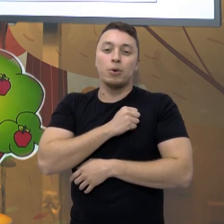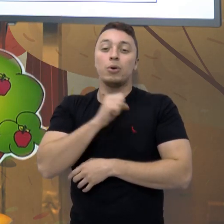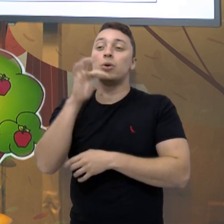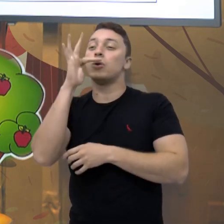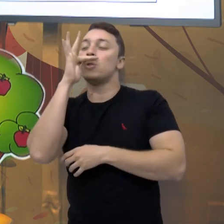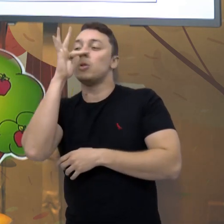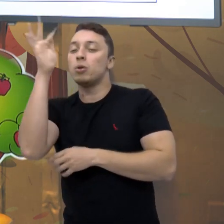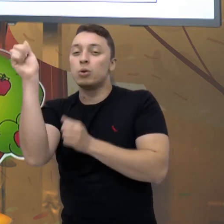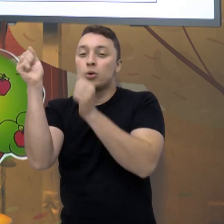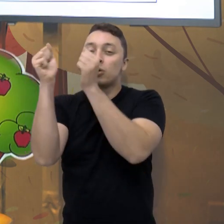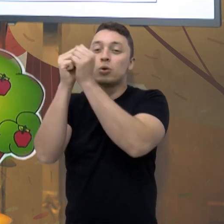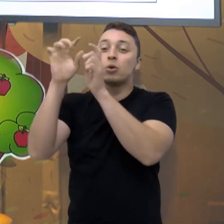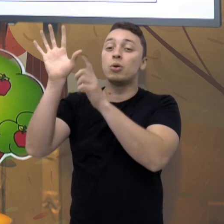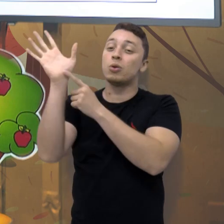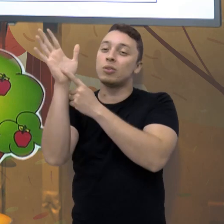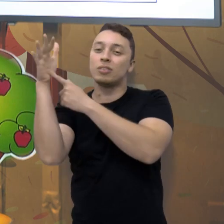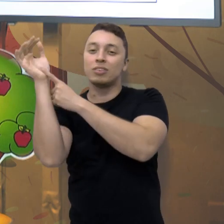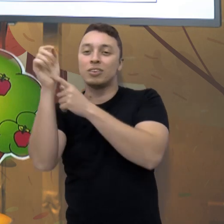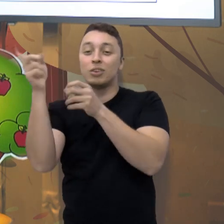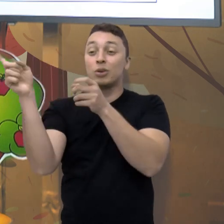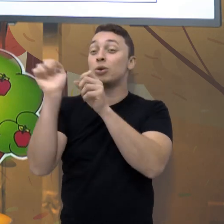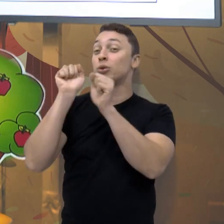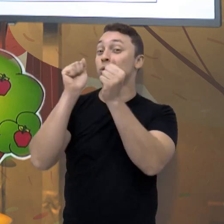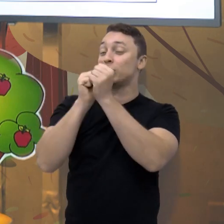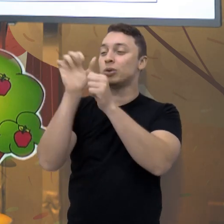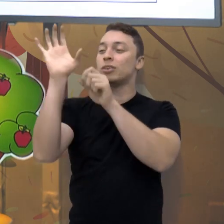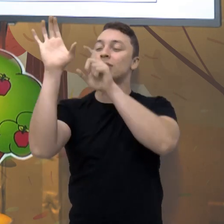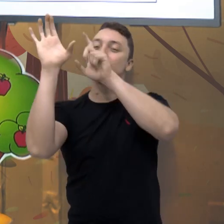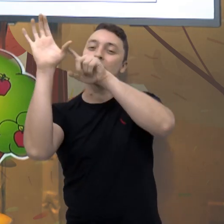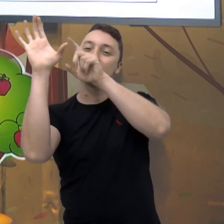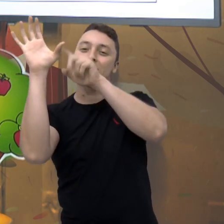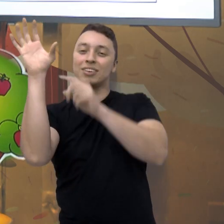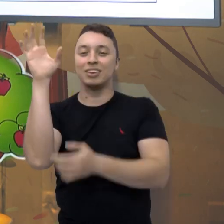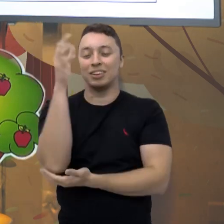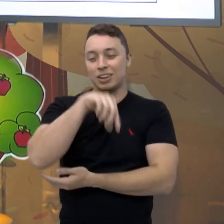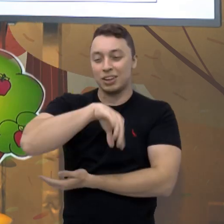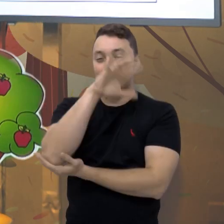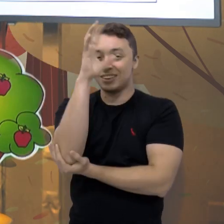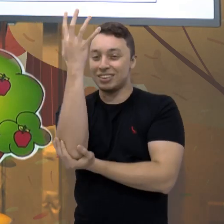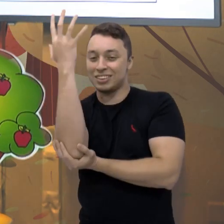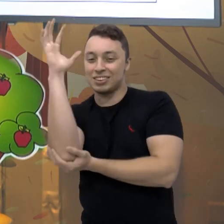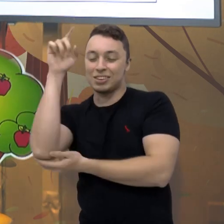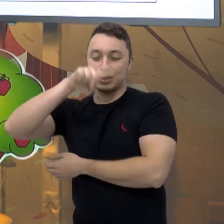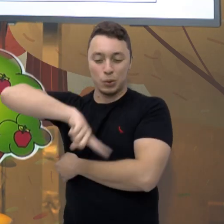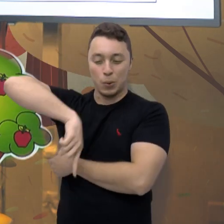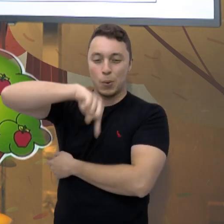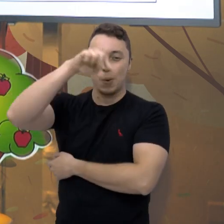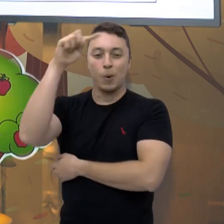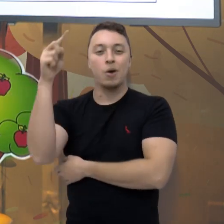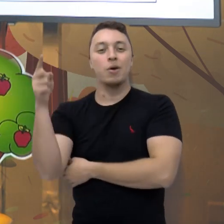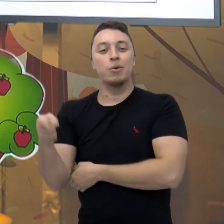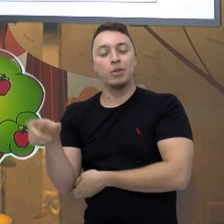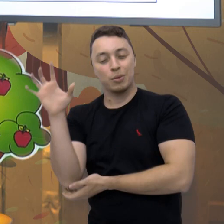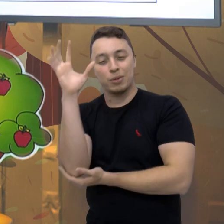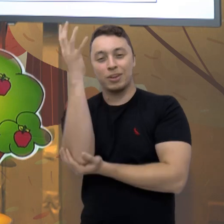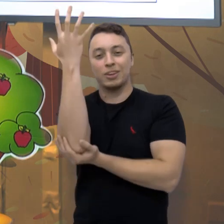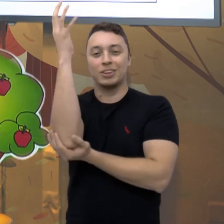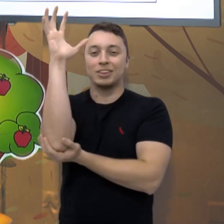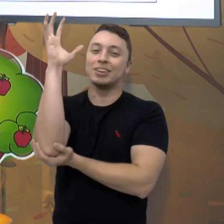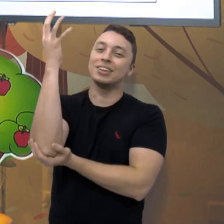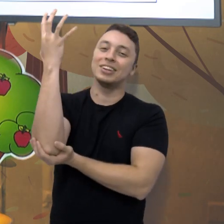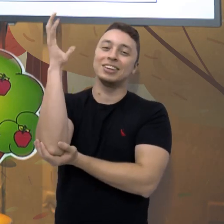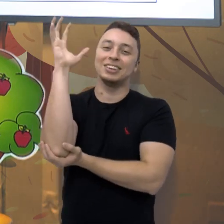a flor na folha, a folha no galho, galho na árvore, a árvore na montanha, eiaô, a árvore na